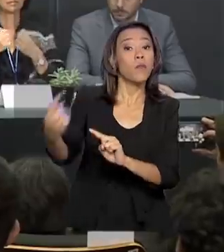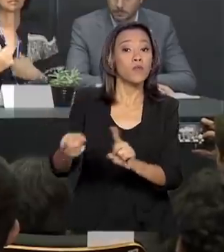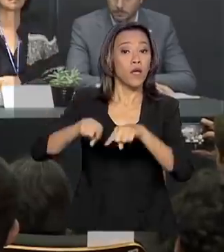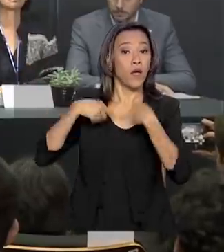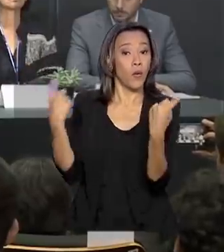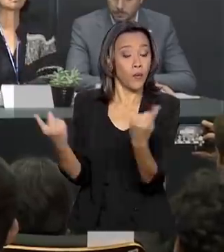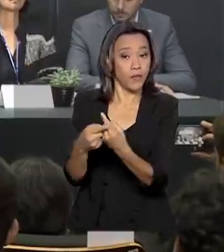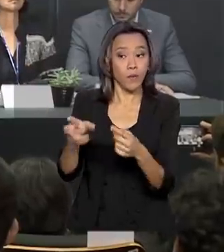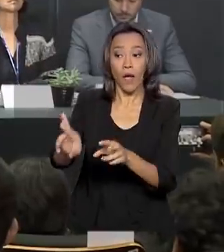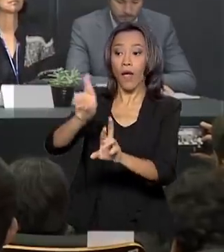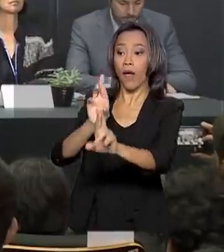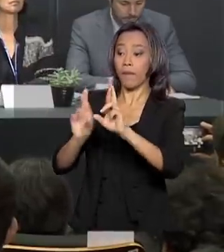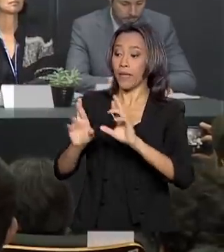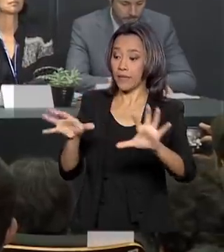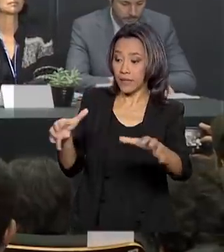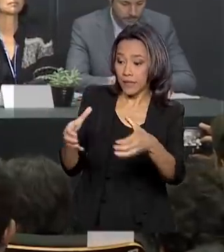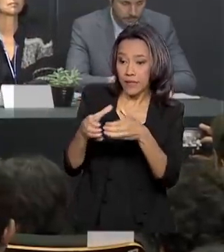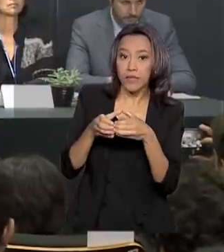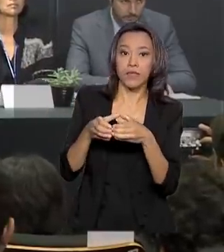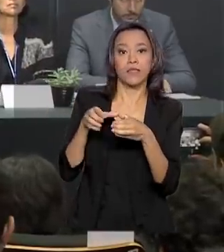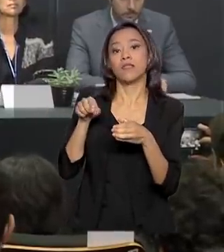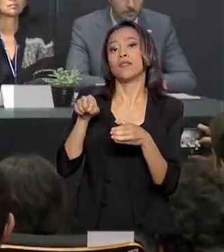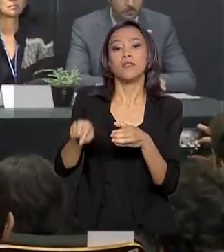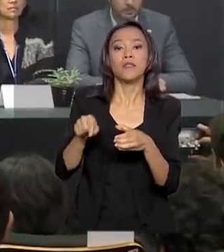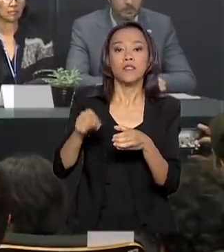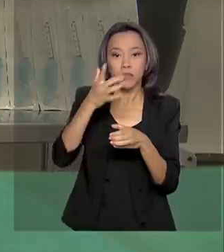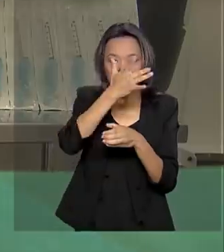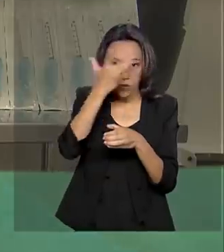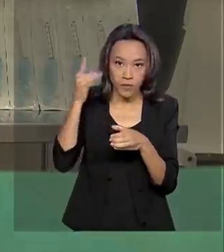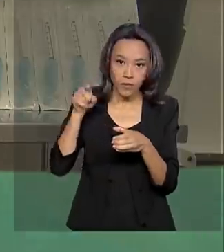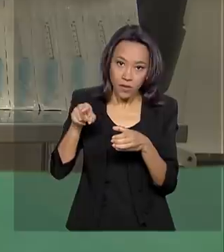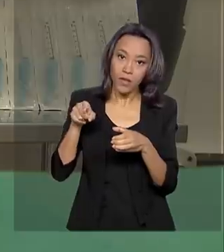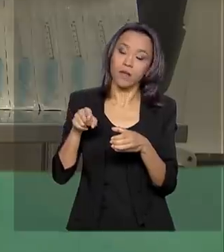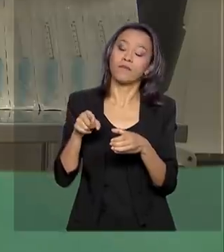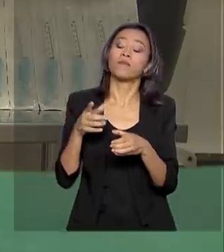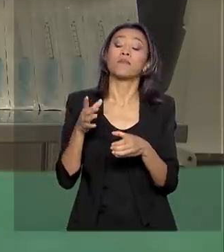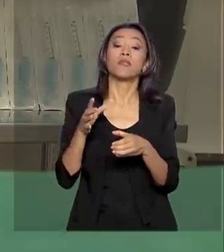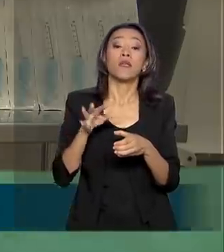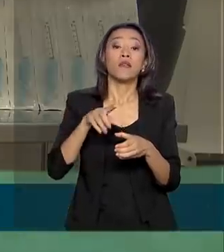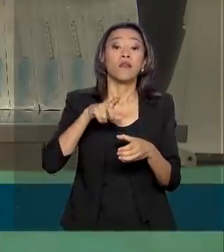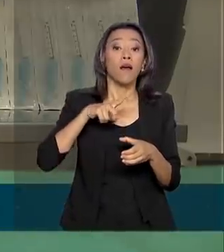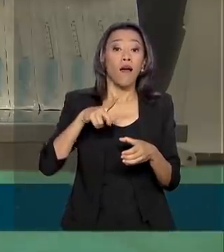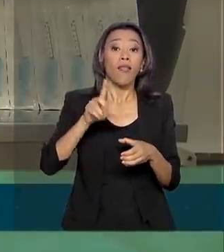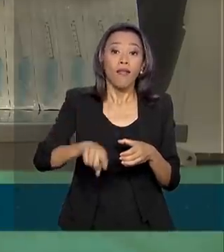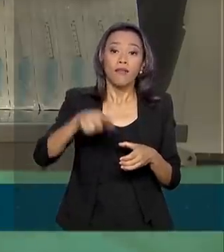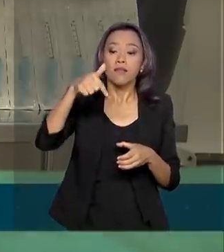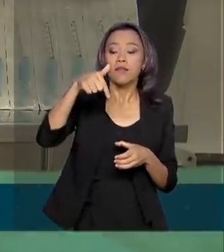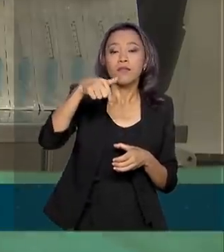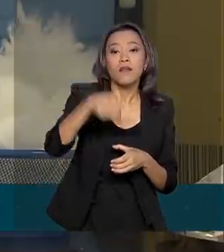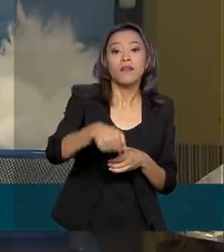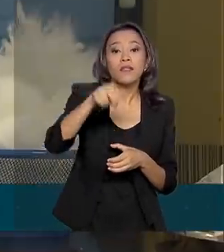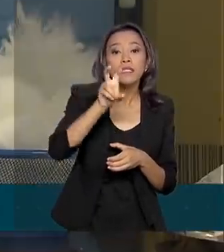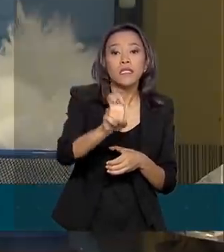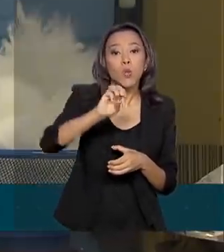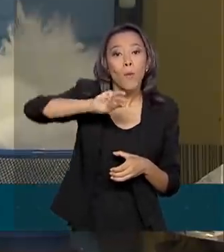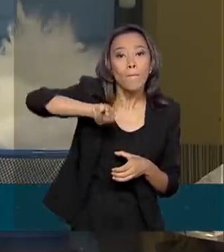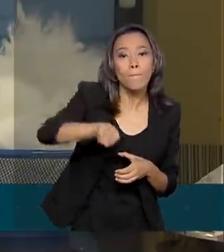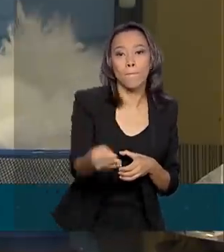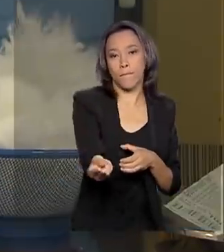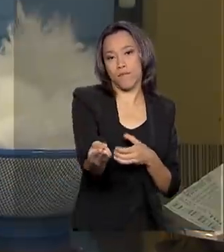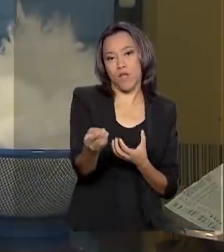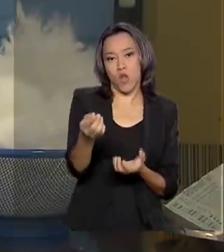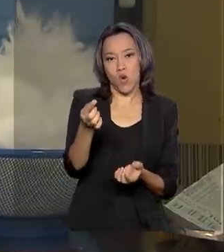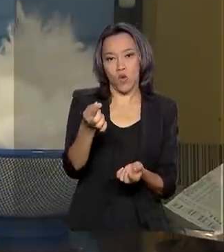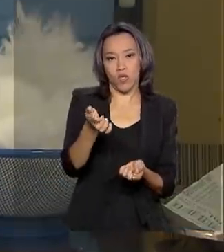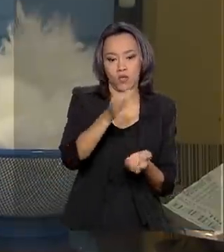representantes do Centro de Contingenciamento do Covid-19. Serão 75 milhões de doses, um recorde que